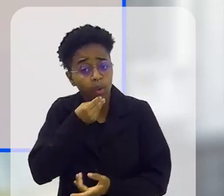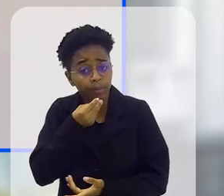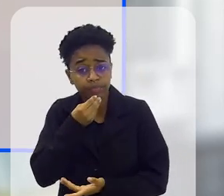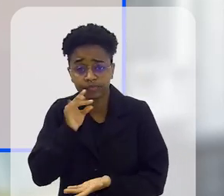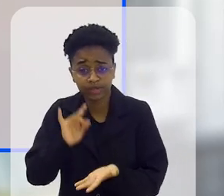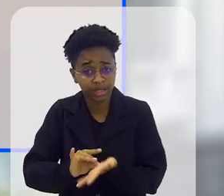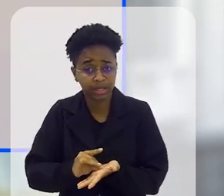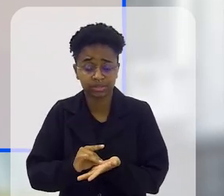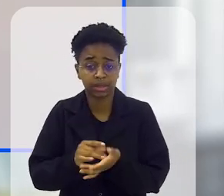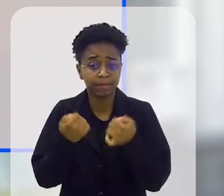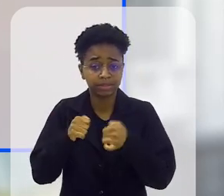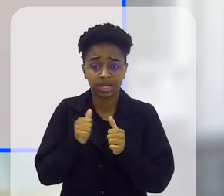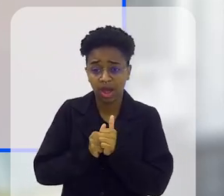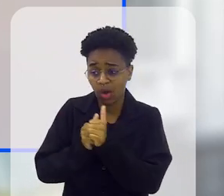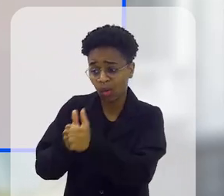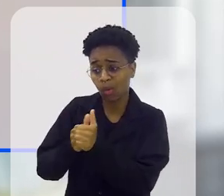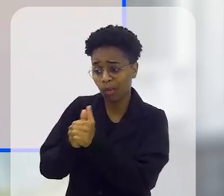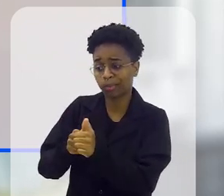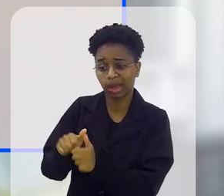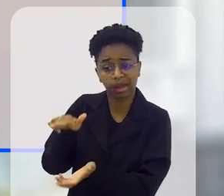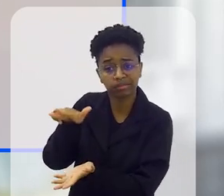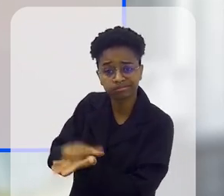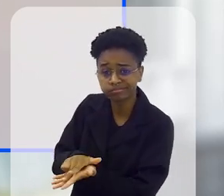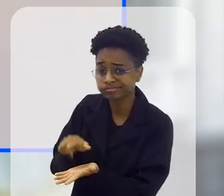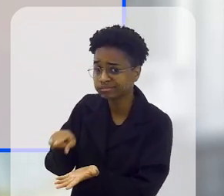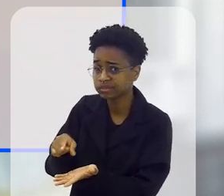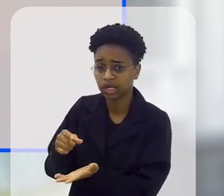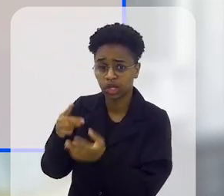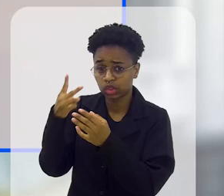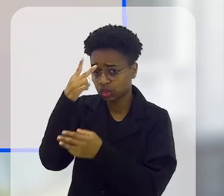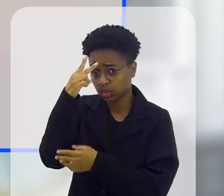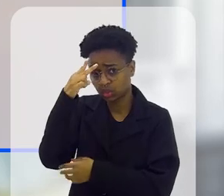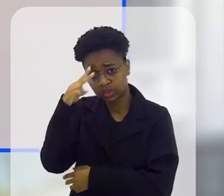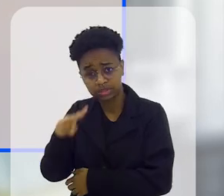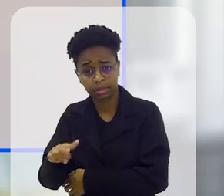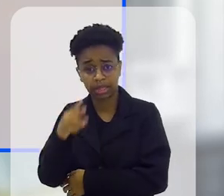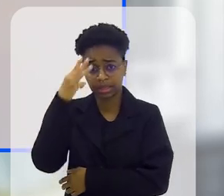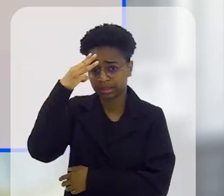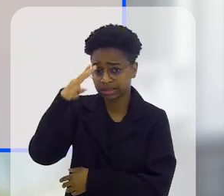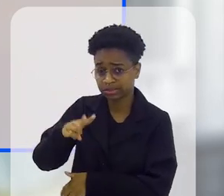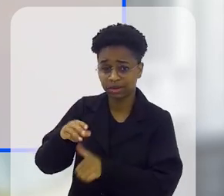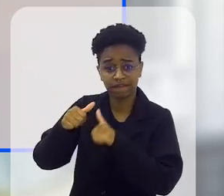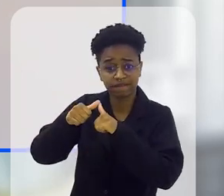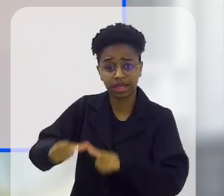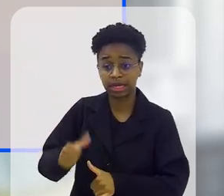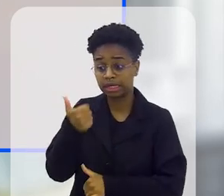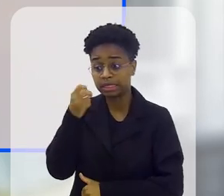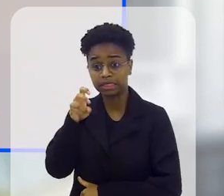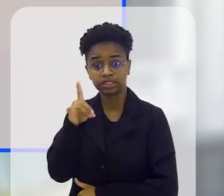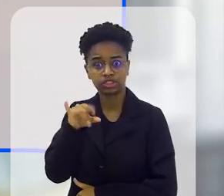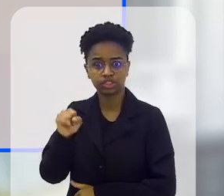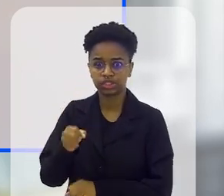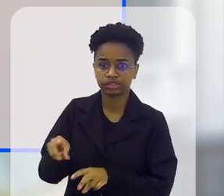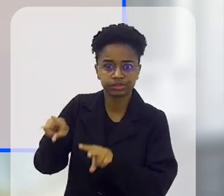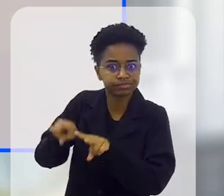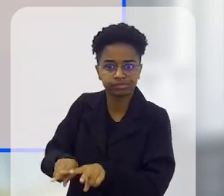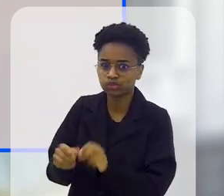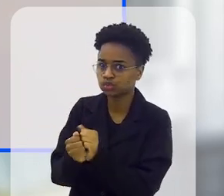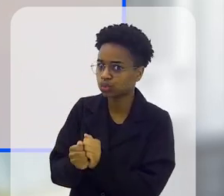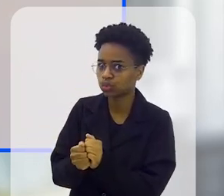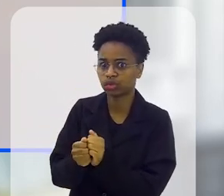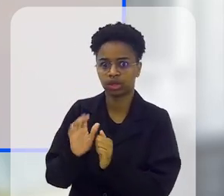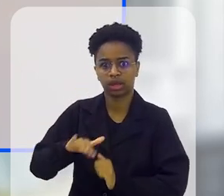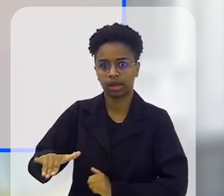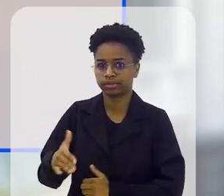porque de fato você tem que acompanhar um filho numa internação a cada duas semanas, cada três semanas, ficar 15 dias internado com uma